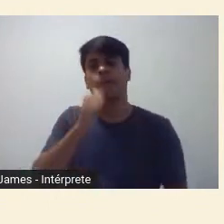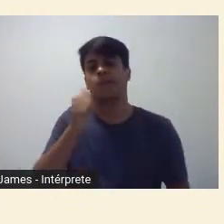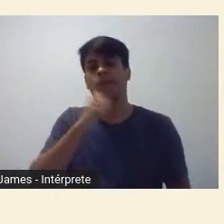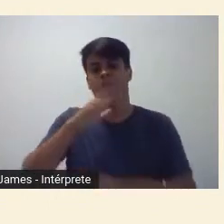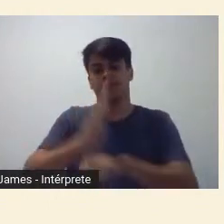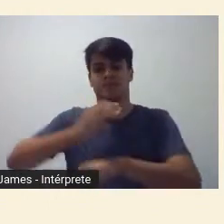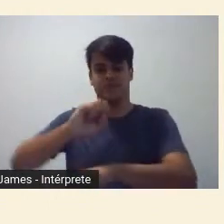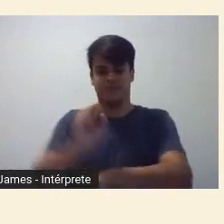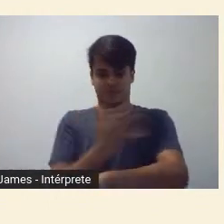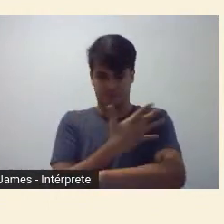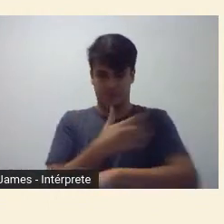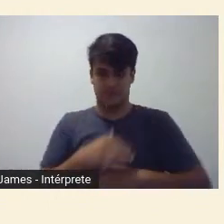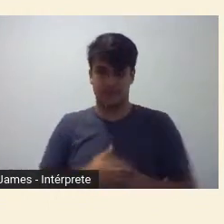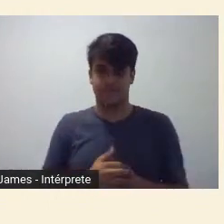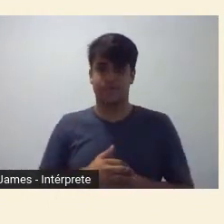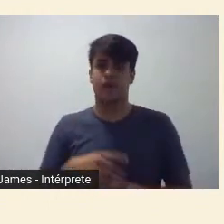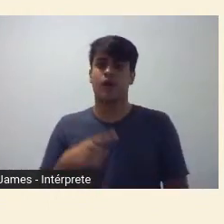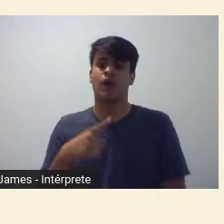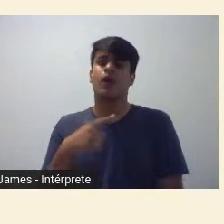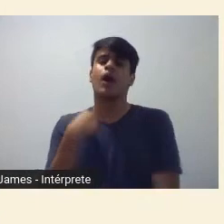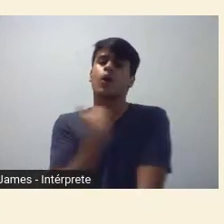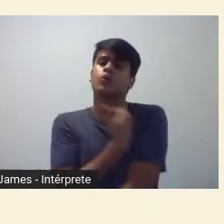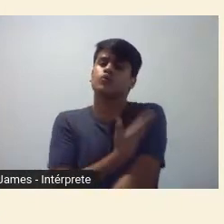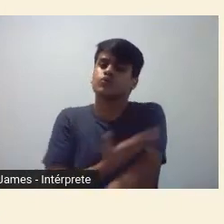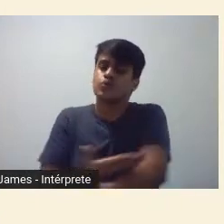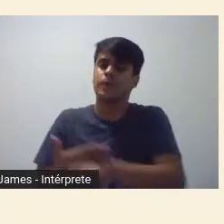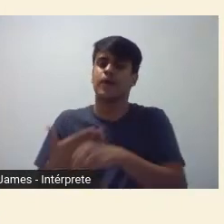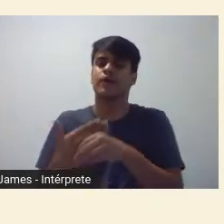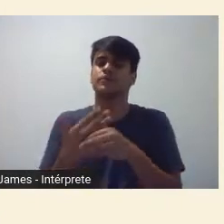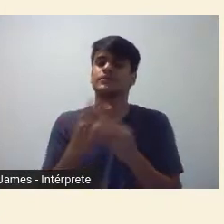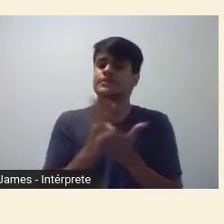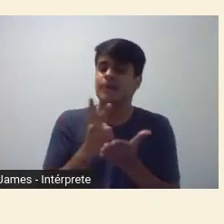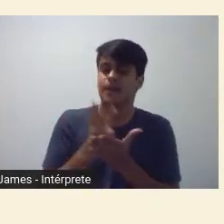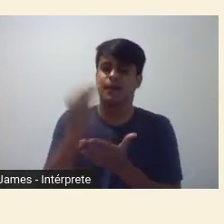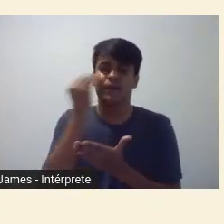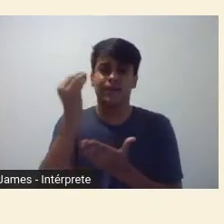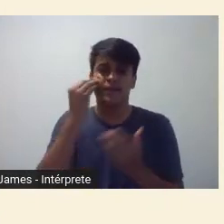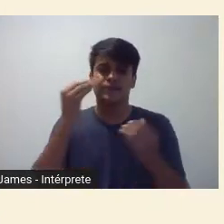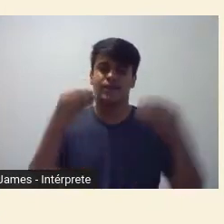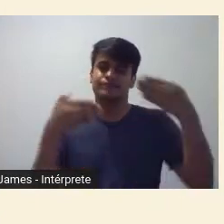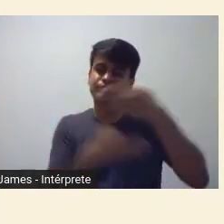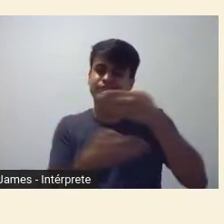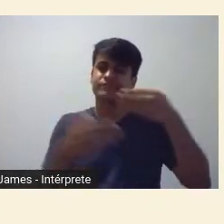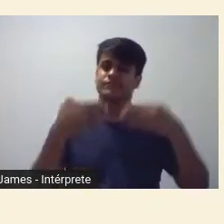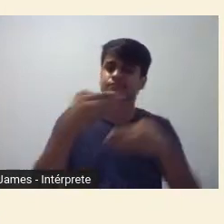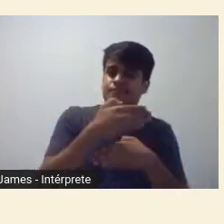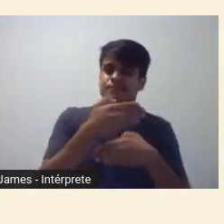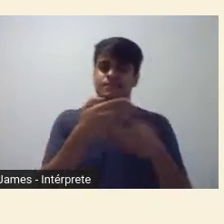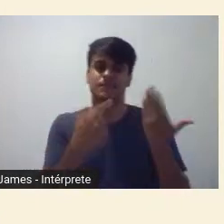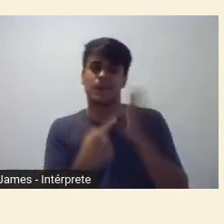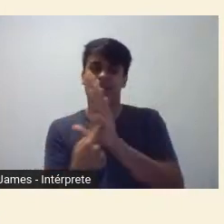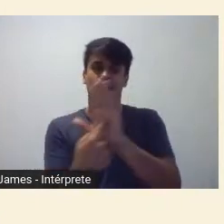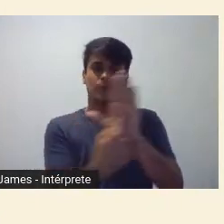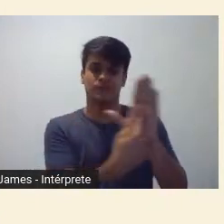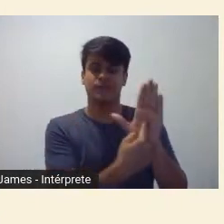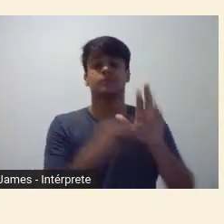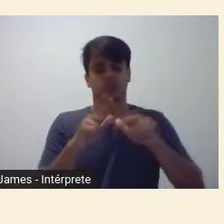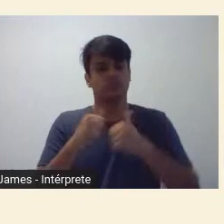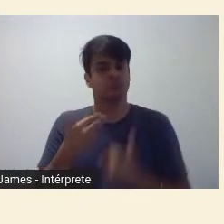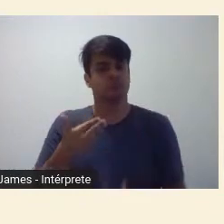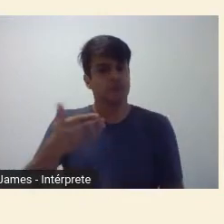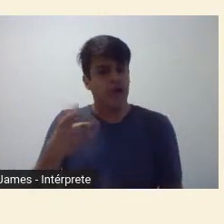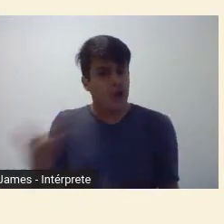Eu acostumei a falar por meio de imagens, e, enfim, da aula a partir de imagens, então, preparei um PowerPoint,